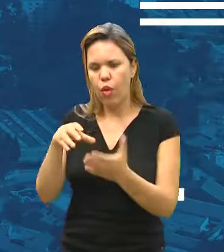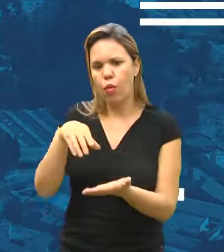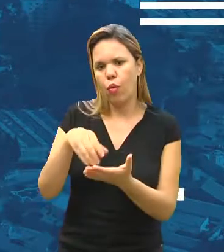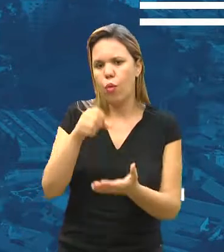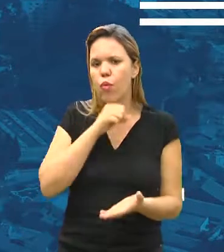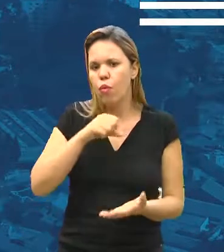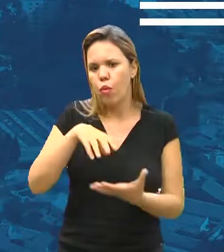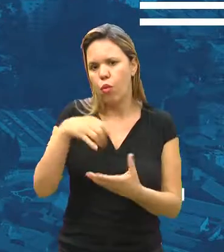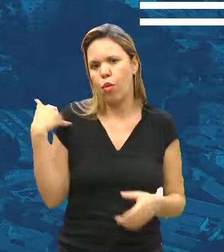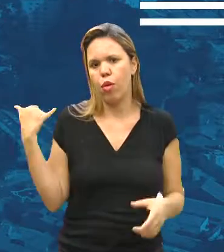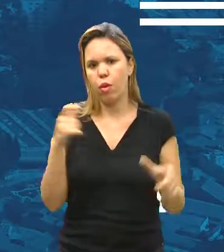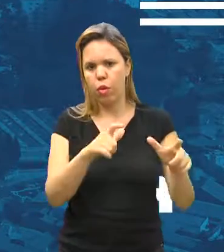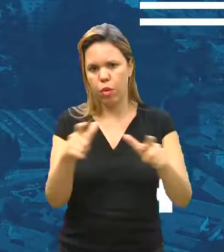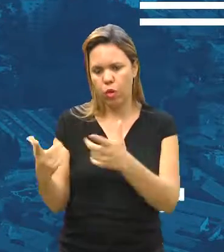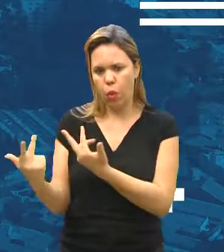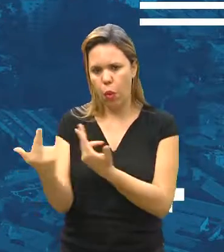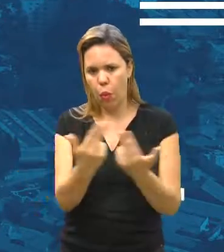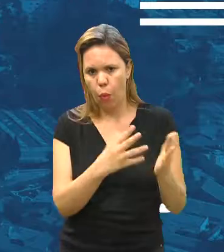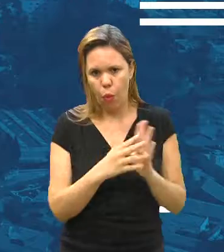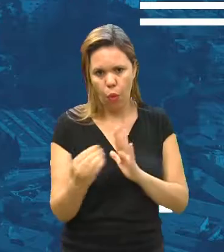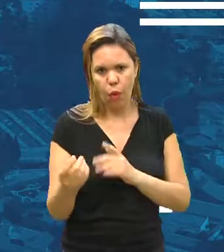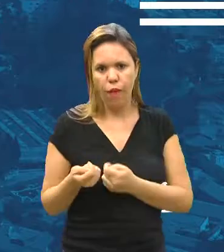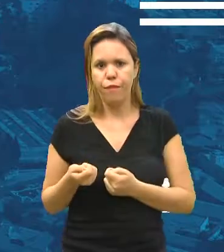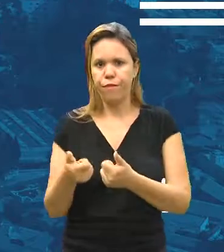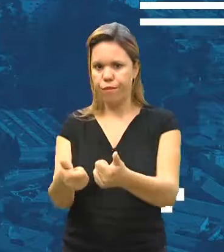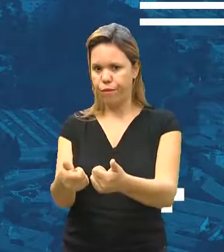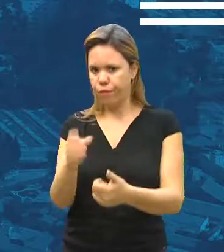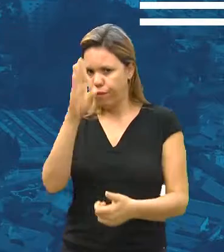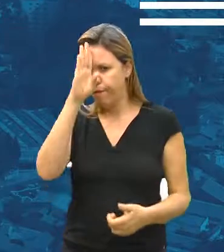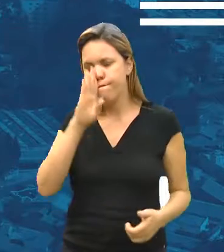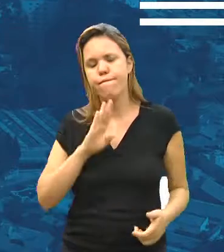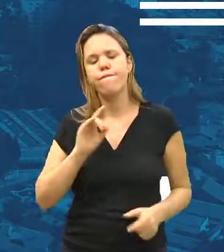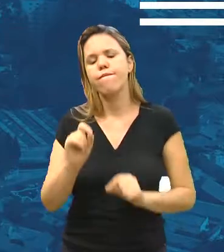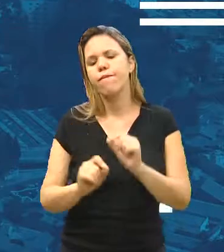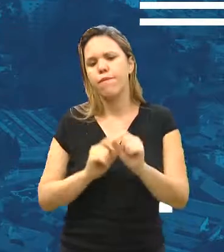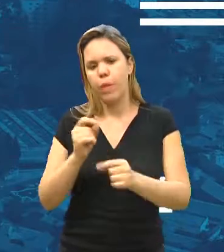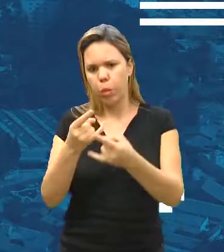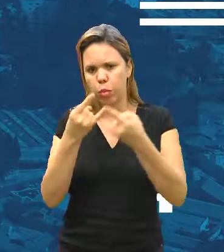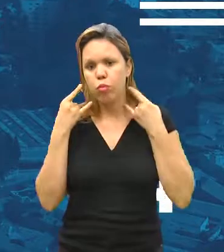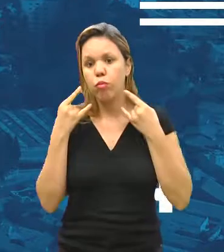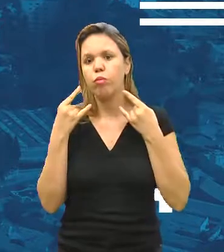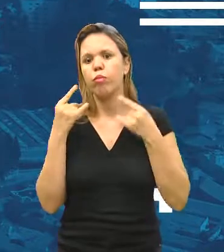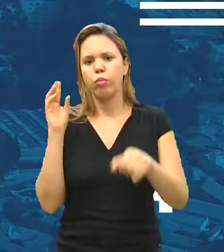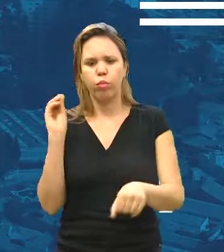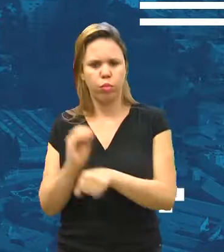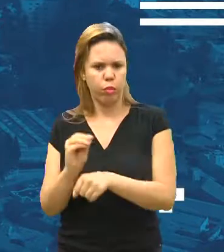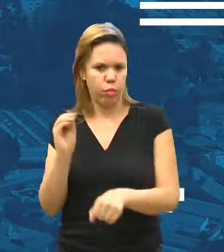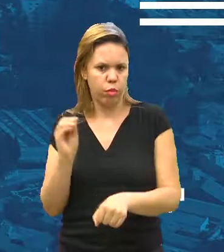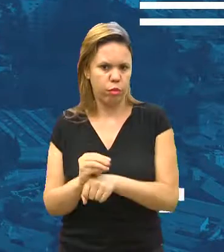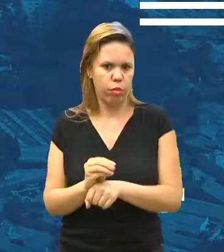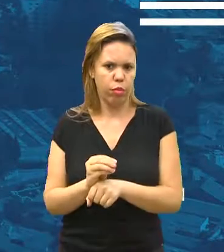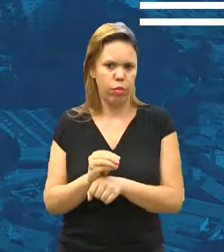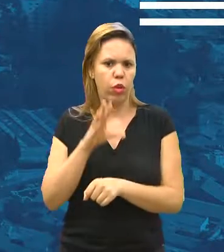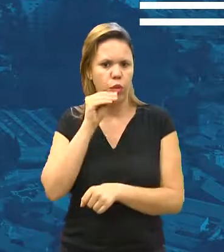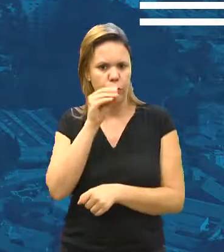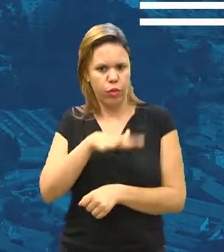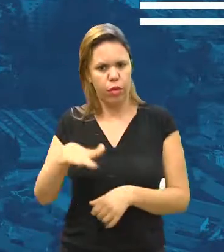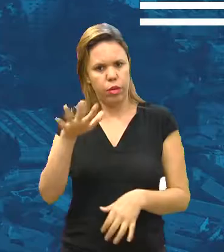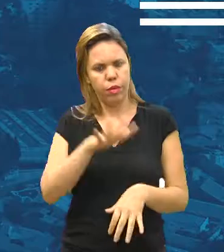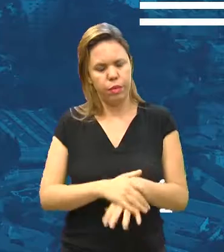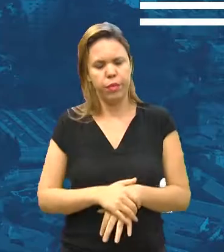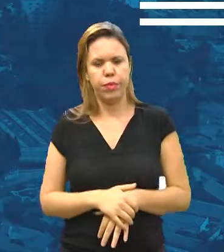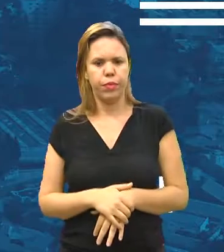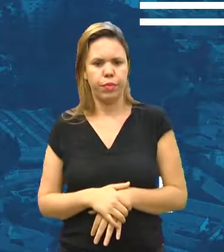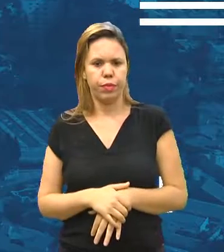repouso, asilos e similares, a fornecer gratuitamente máscaras protetoras aos